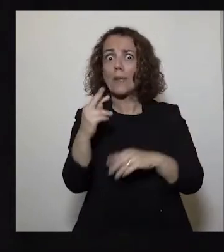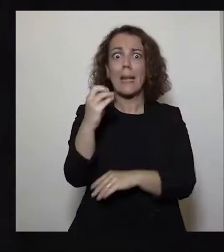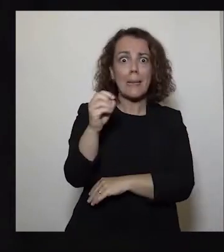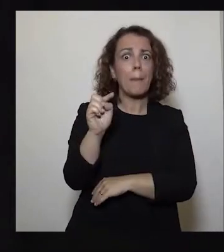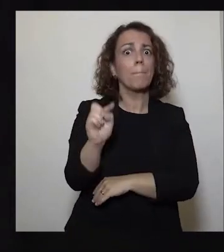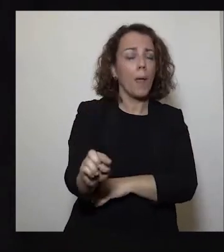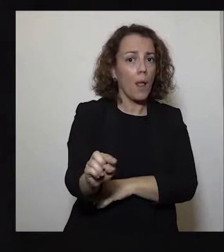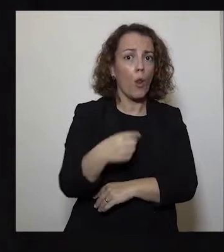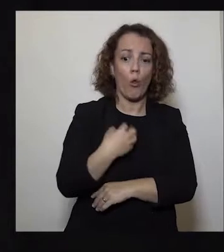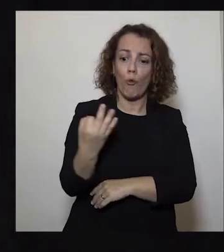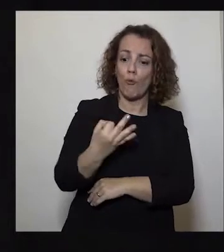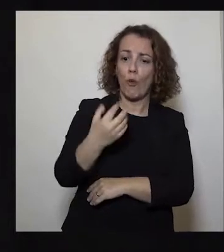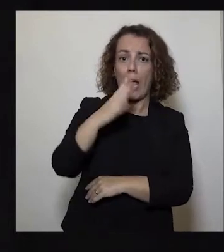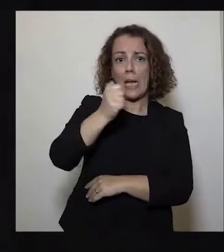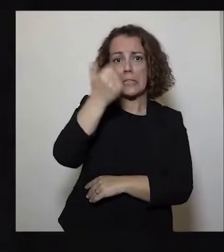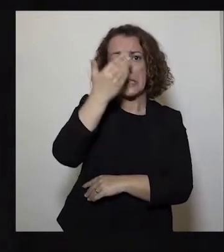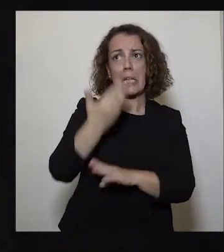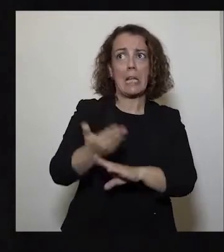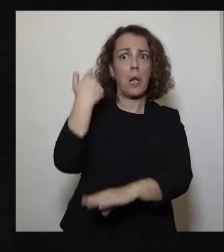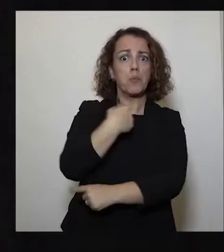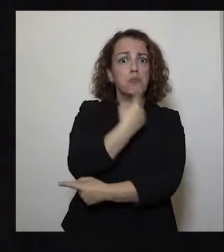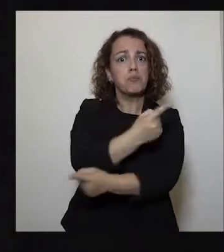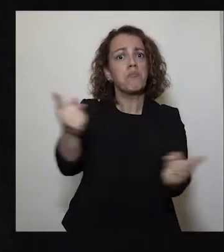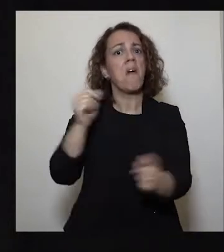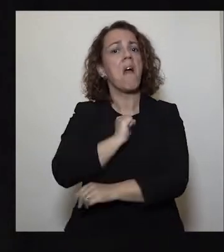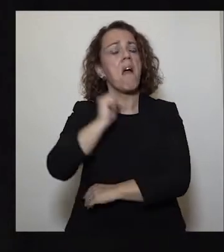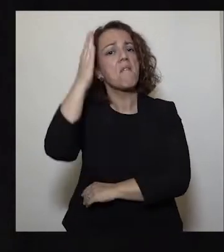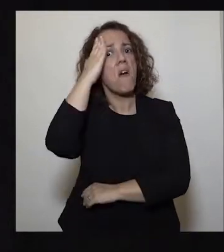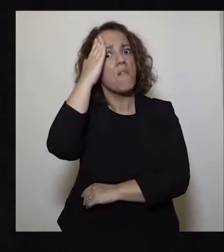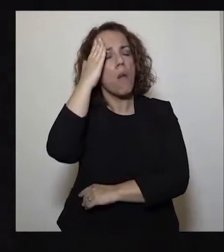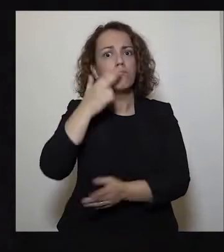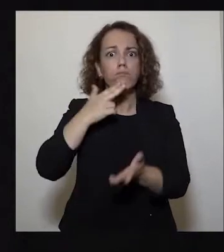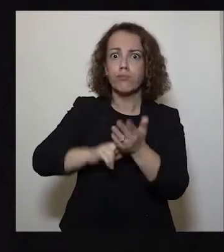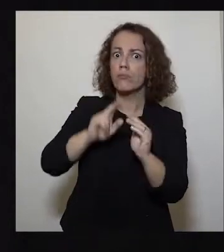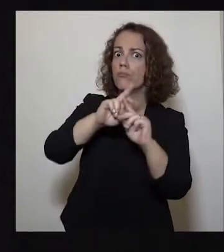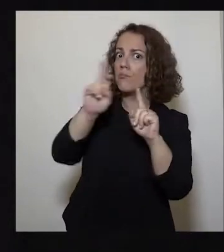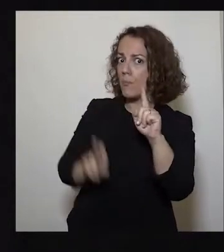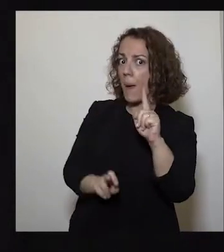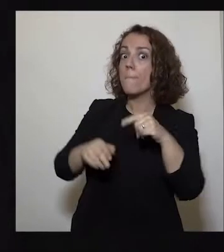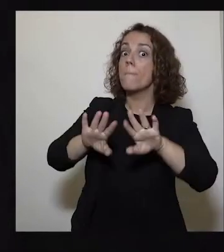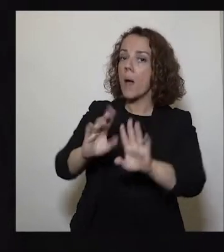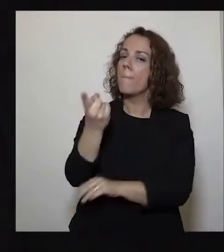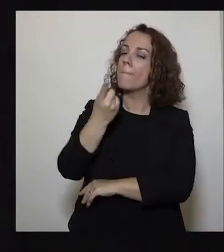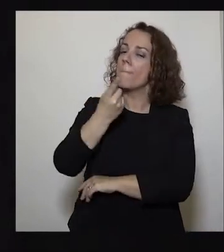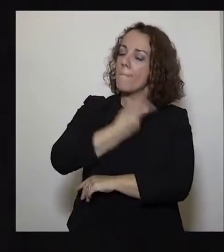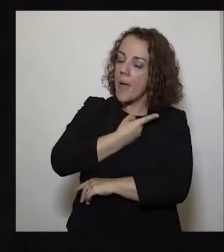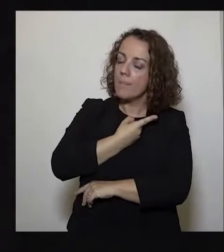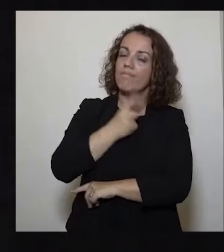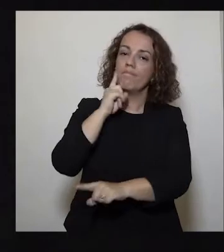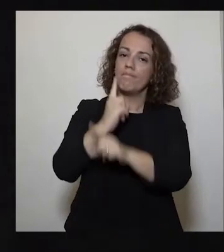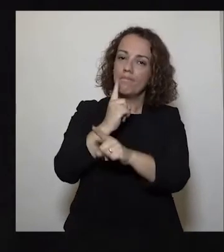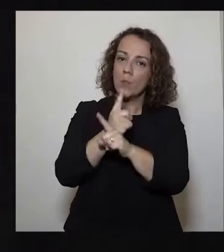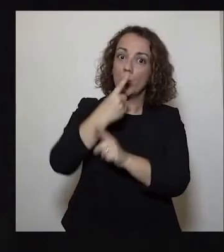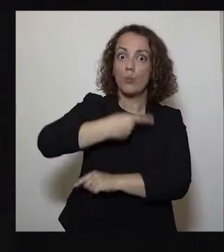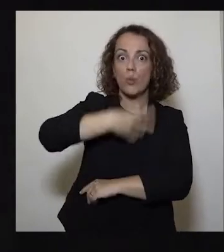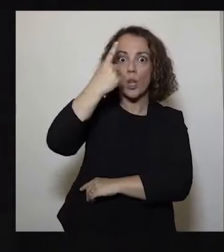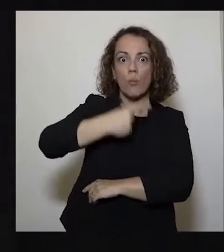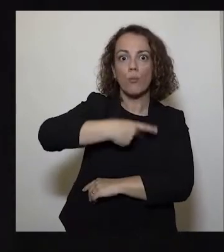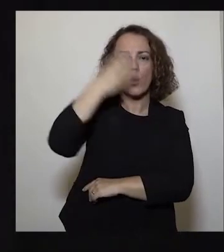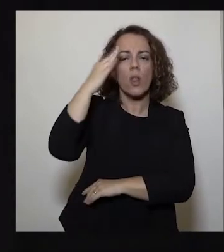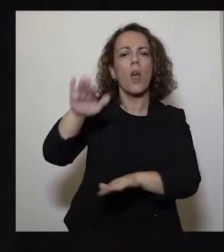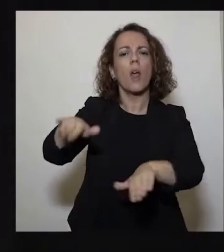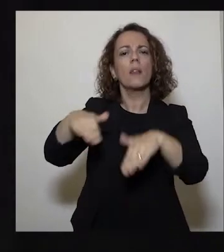que admiti a uma quinzena. mas temos de continuar a estabilizar o número diário de